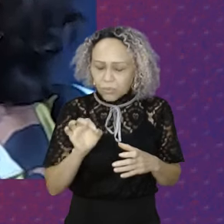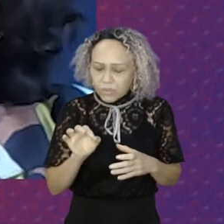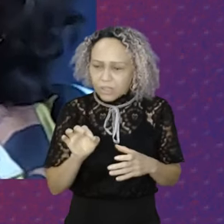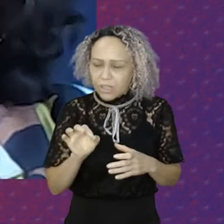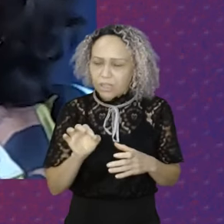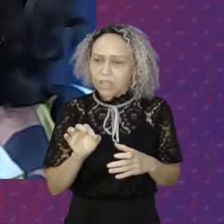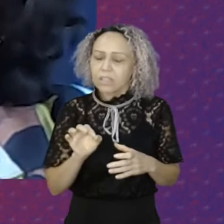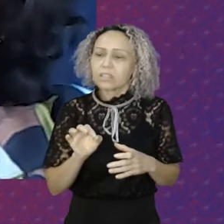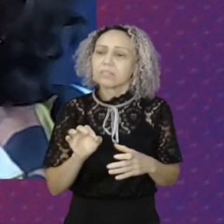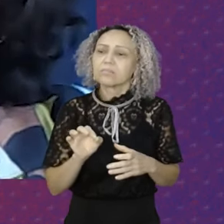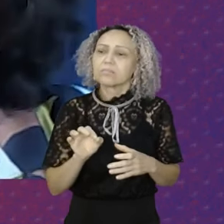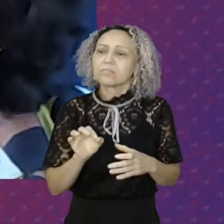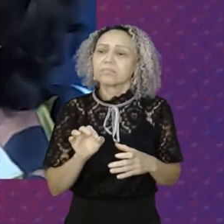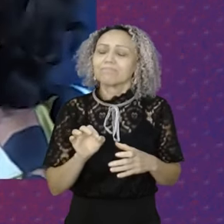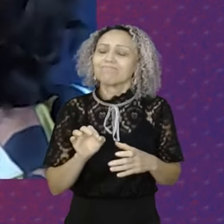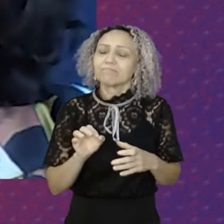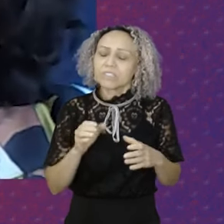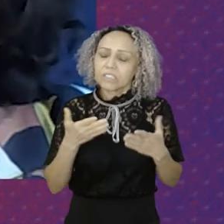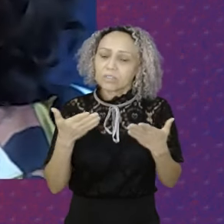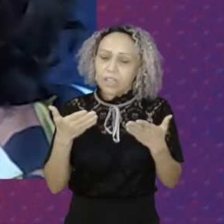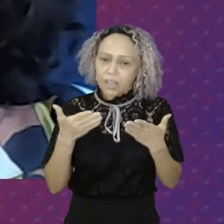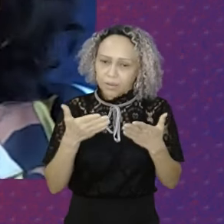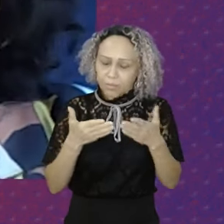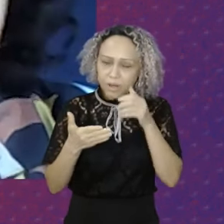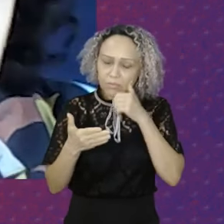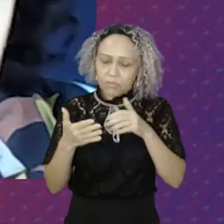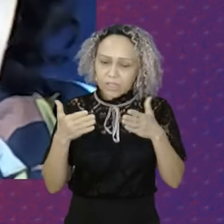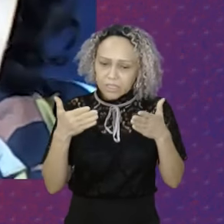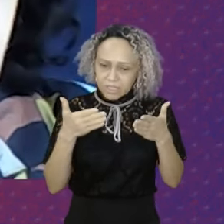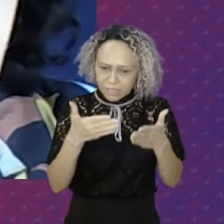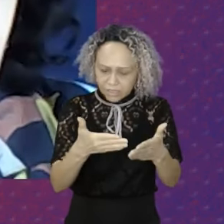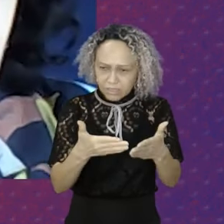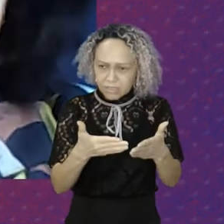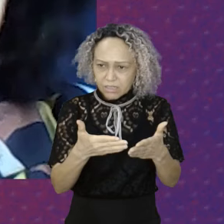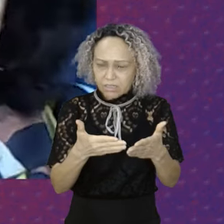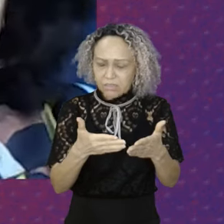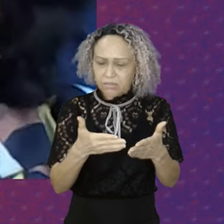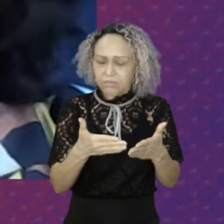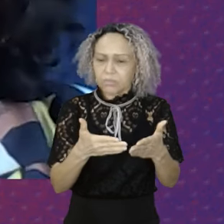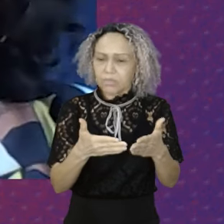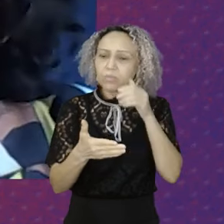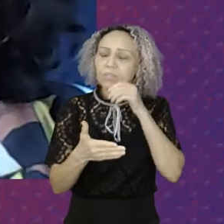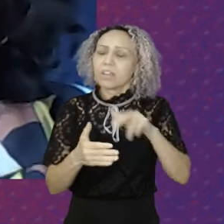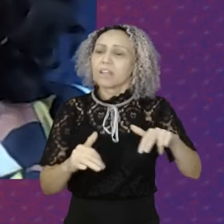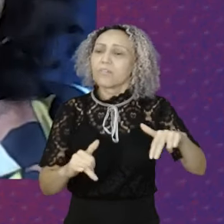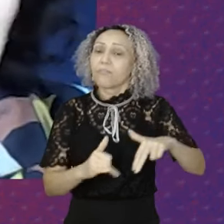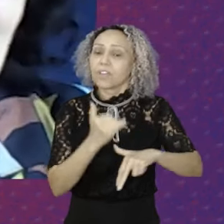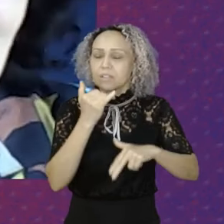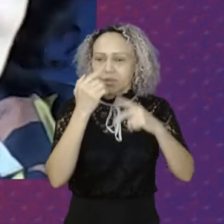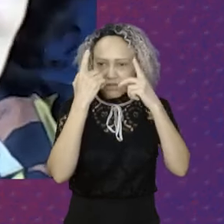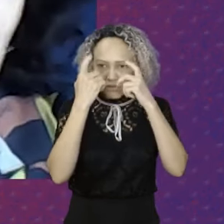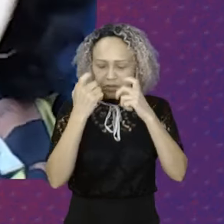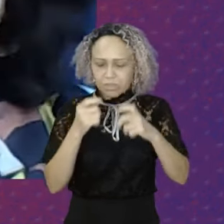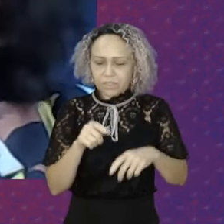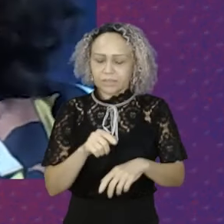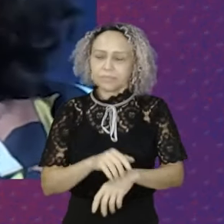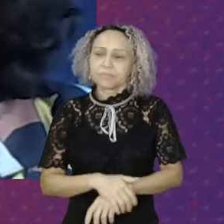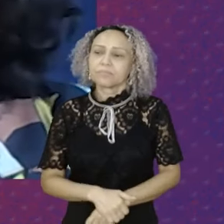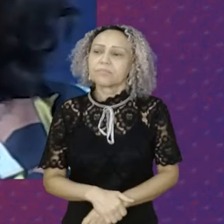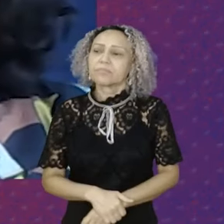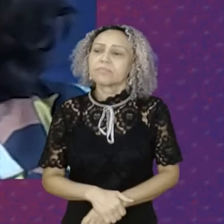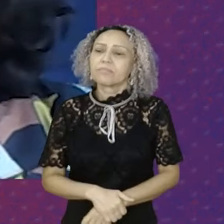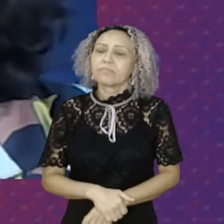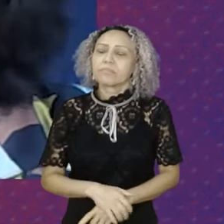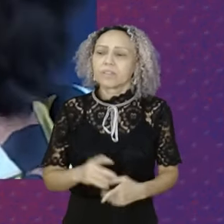As mulheres Vítimas De violência Grande avanço Aí também Porque para